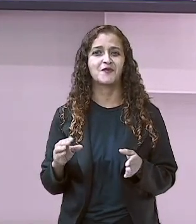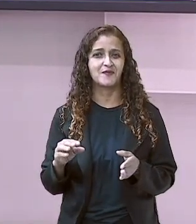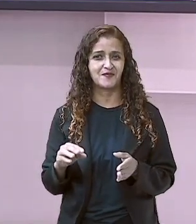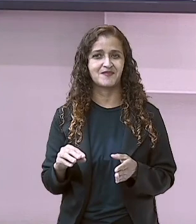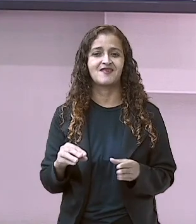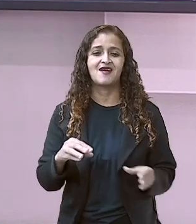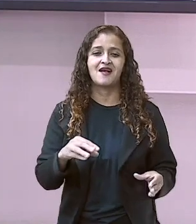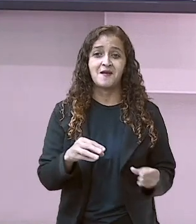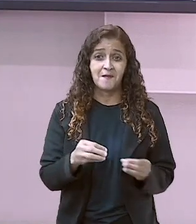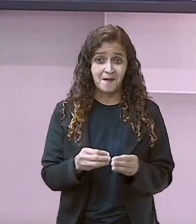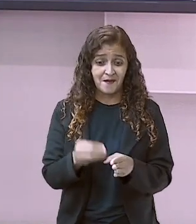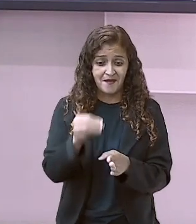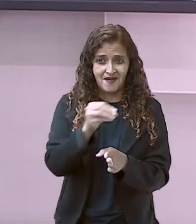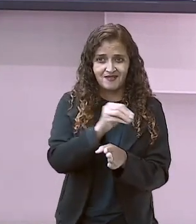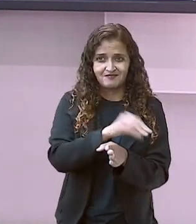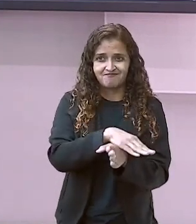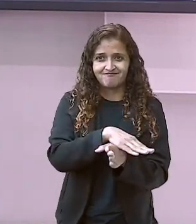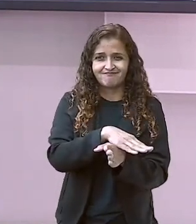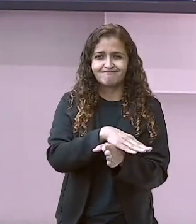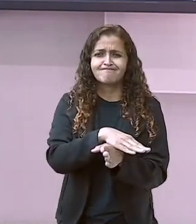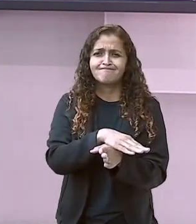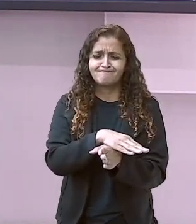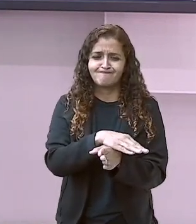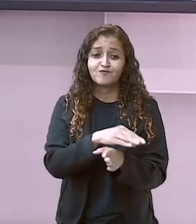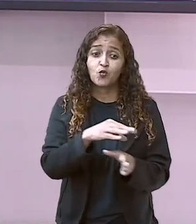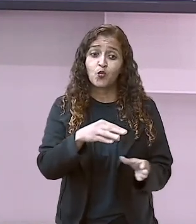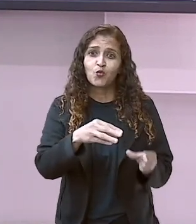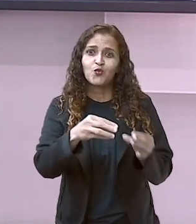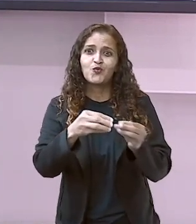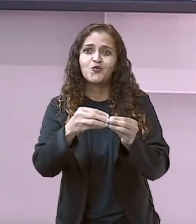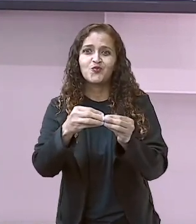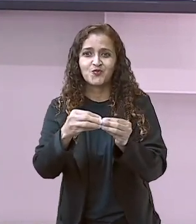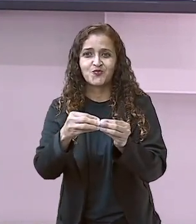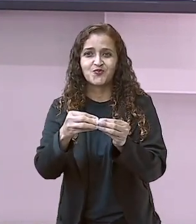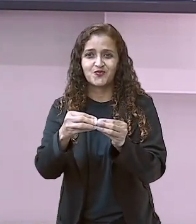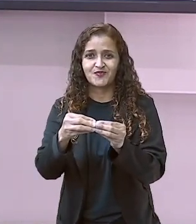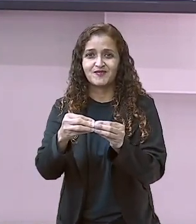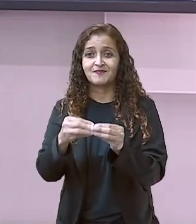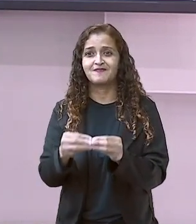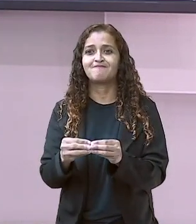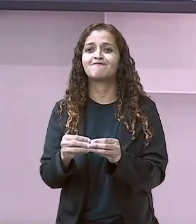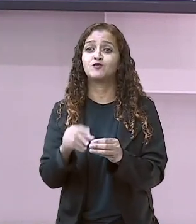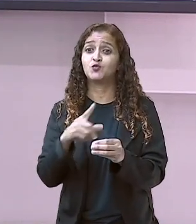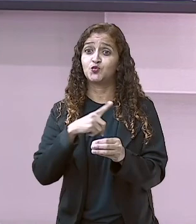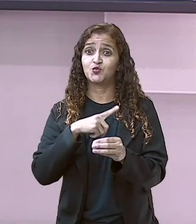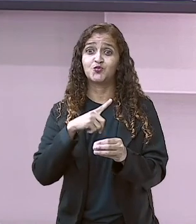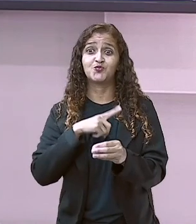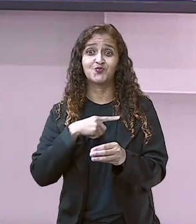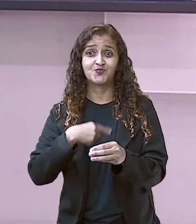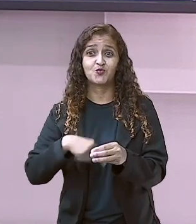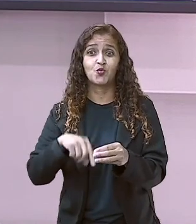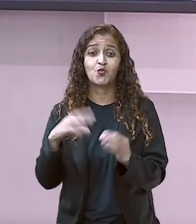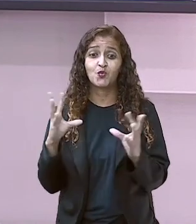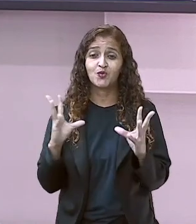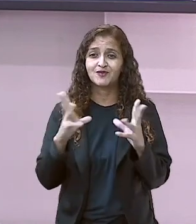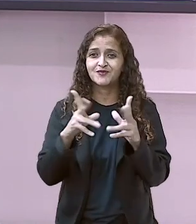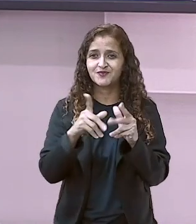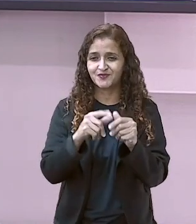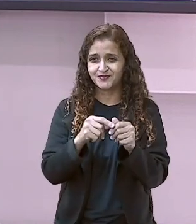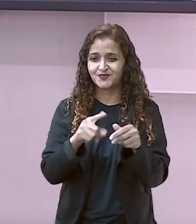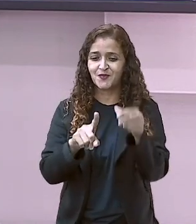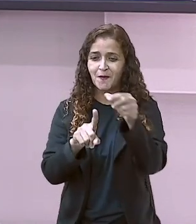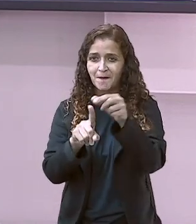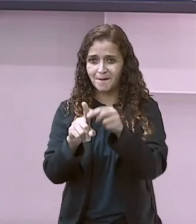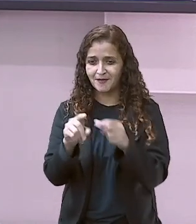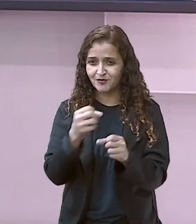nós temos um calendário de verdade contendo todos os doze meses do ano. Só os meses do ano?